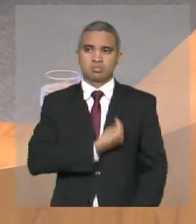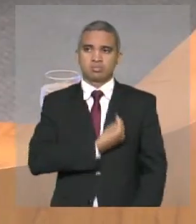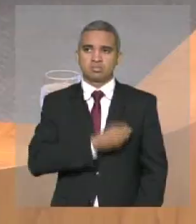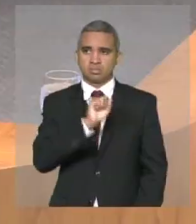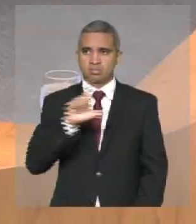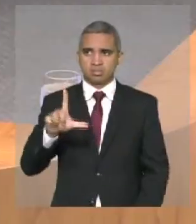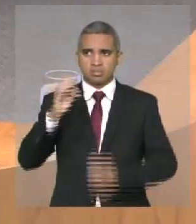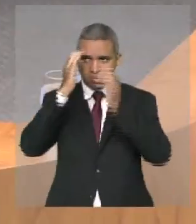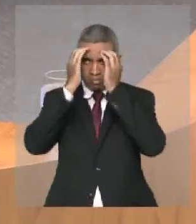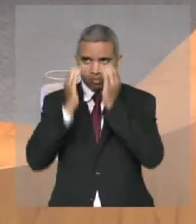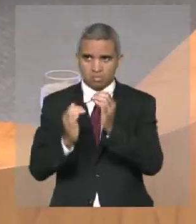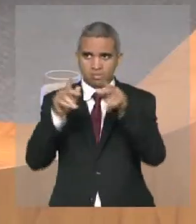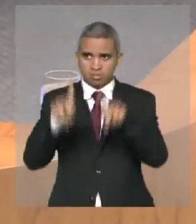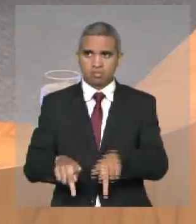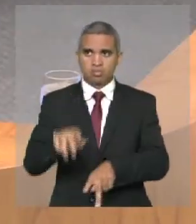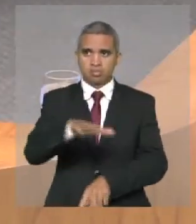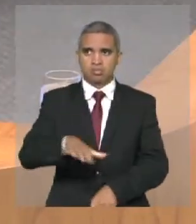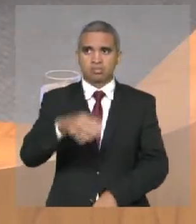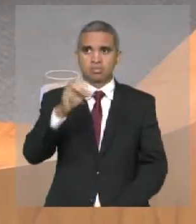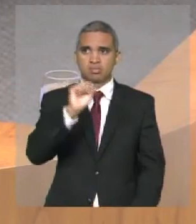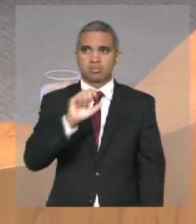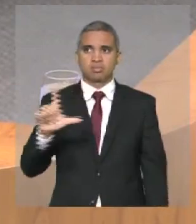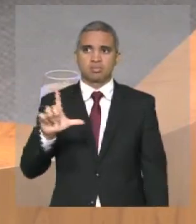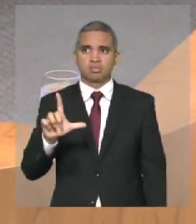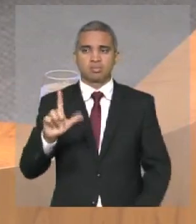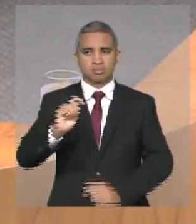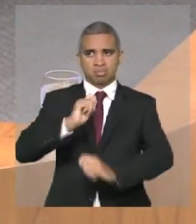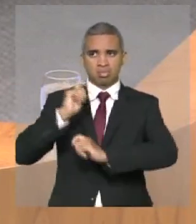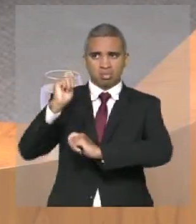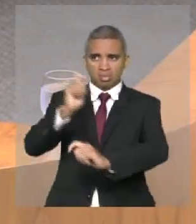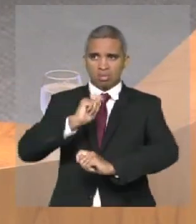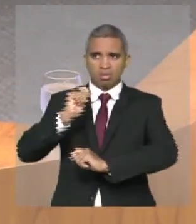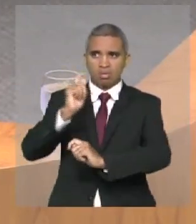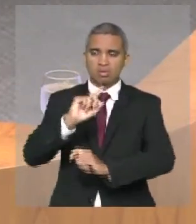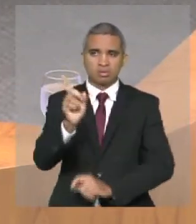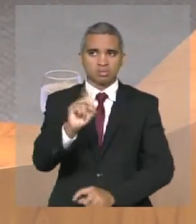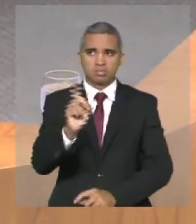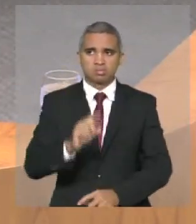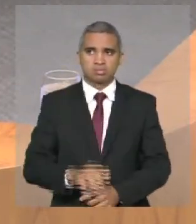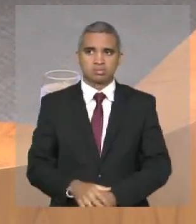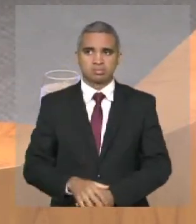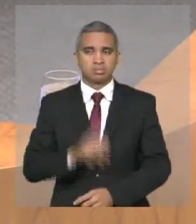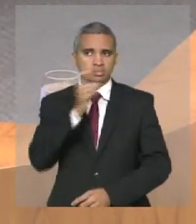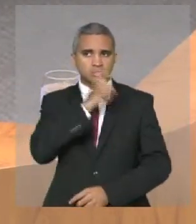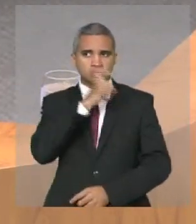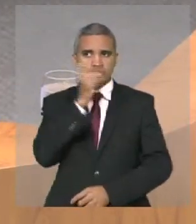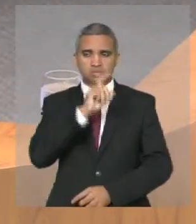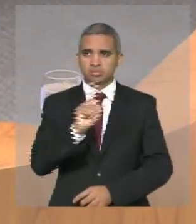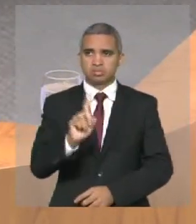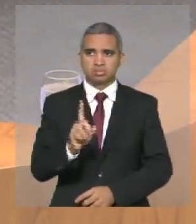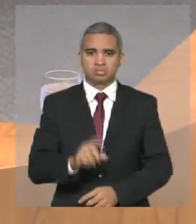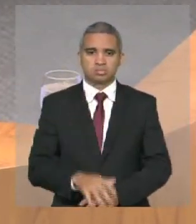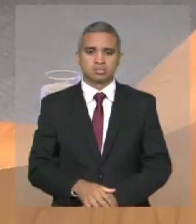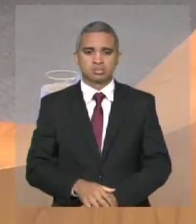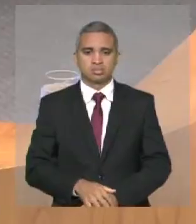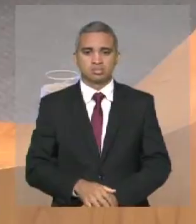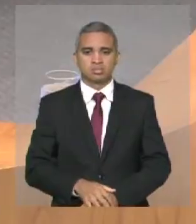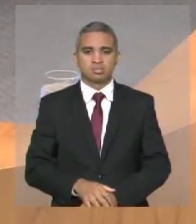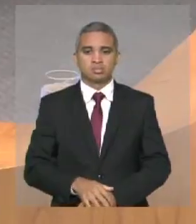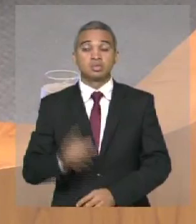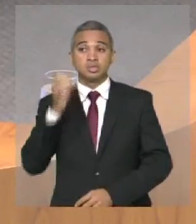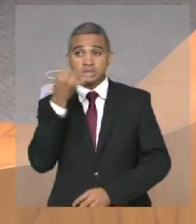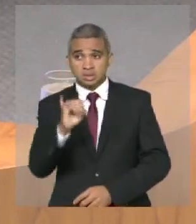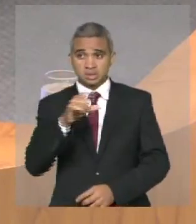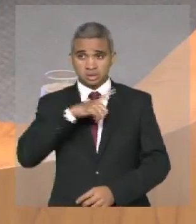respeite a população de São Luís. Não tente nos engabelar, não tente nos enganar, não tente nos enrolar. onde tiver